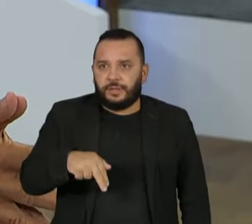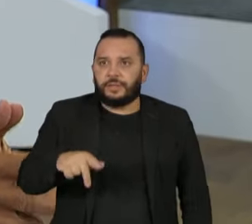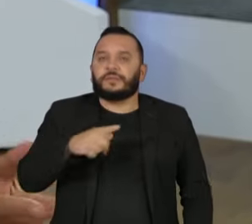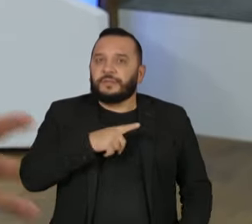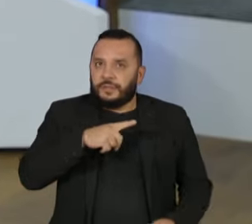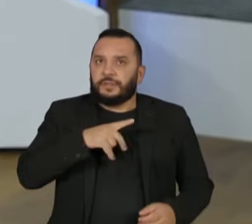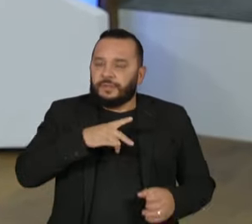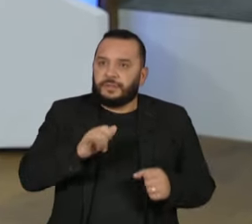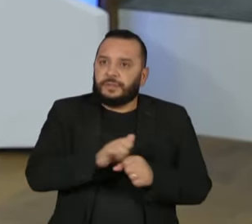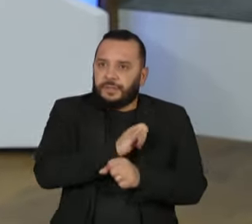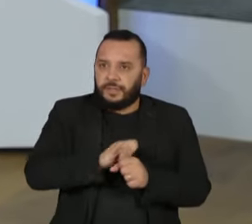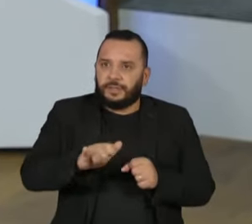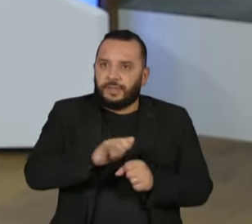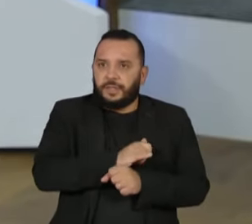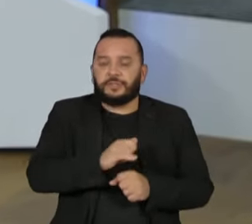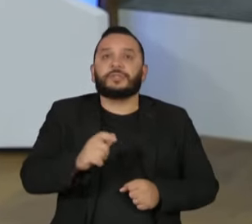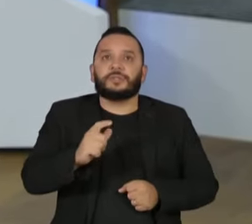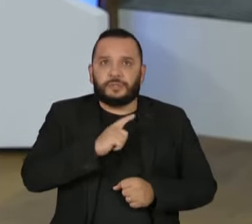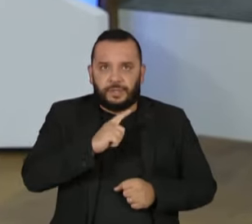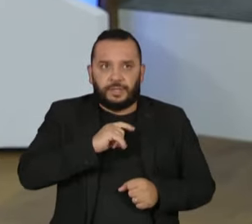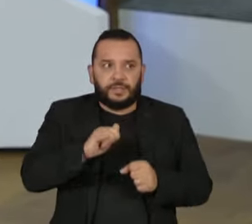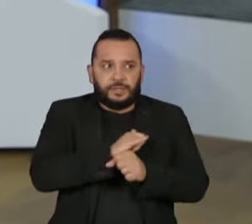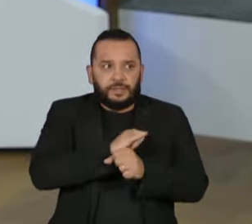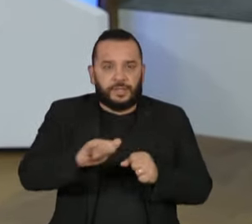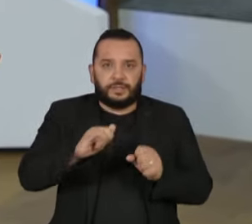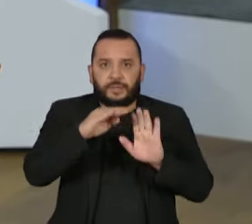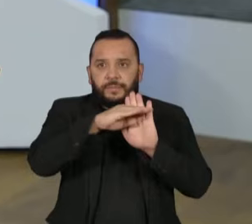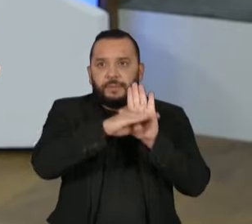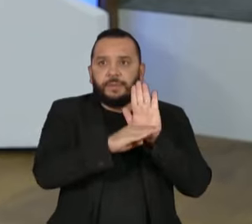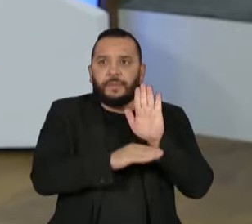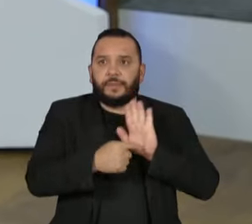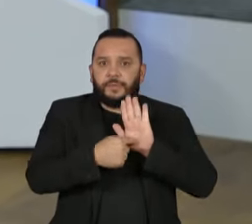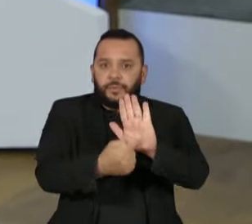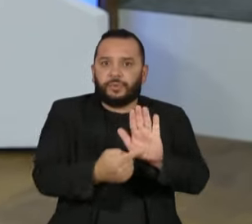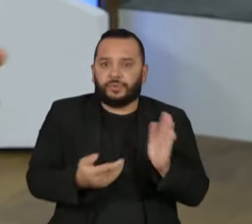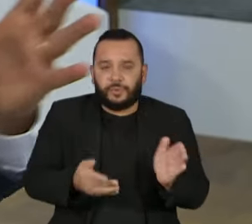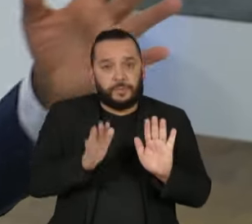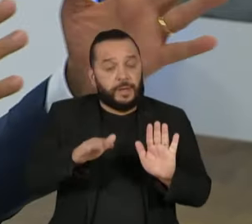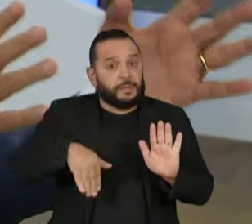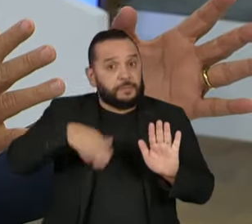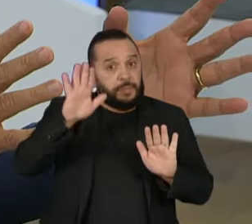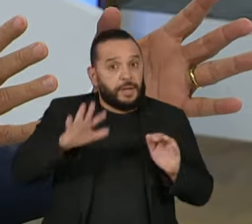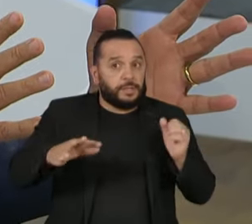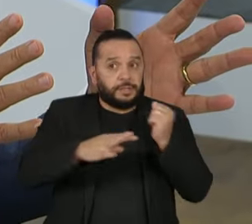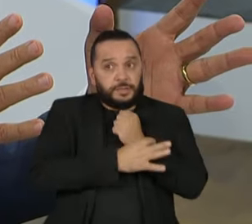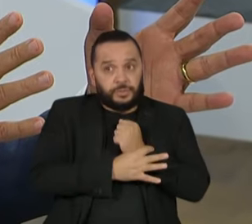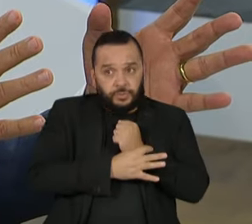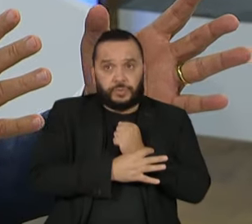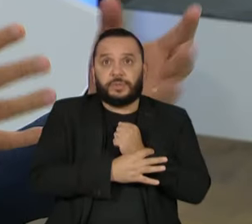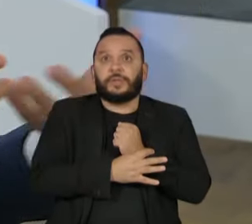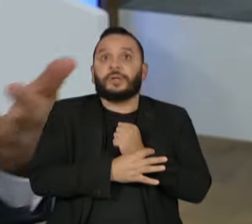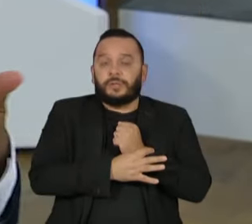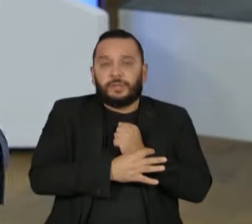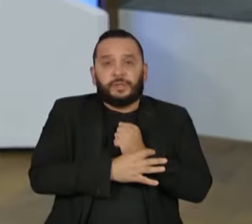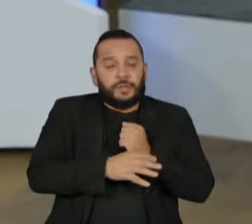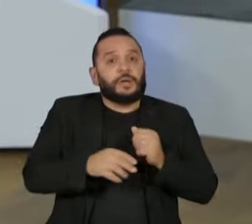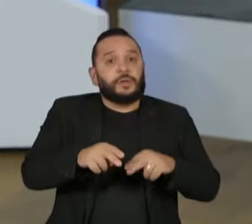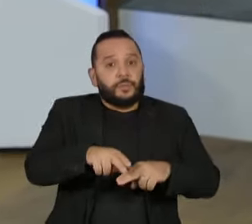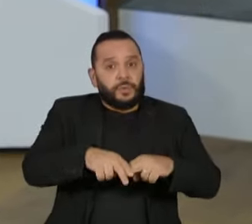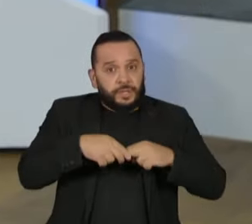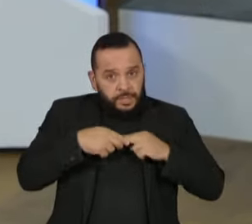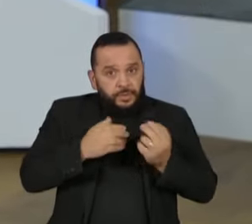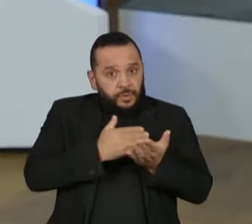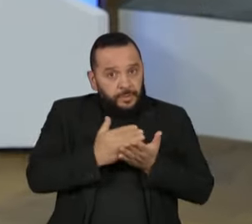alternativas, e existem essas alternativas. A mais segura, e por isso que começamos por ela, e